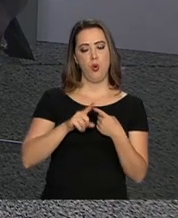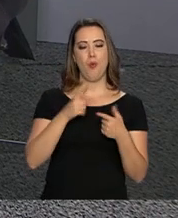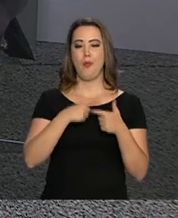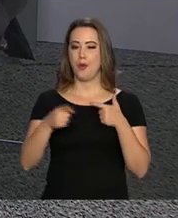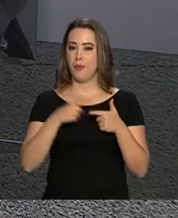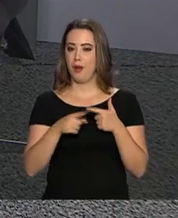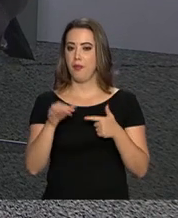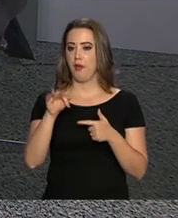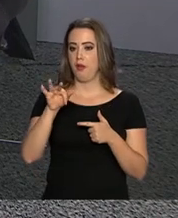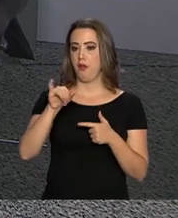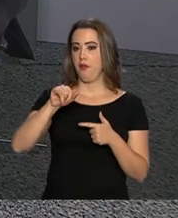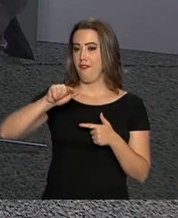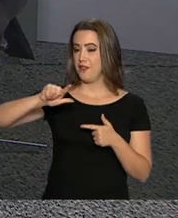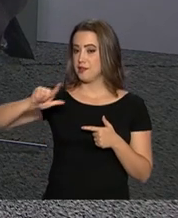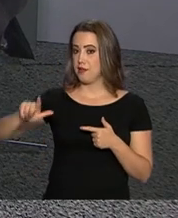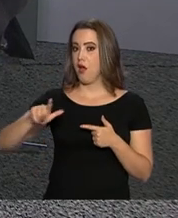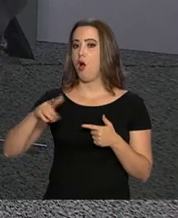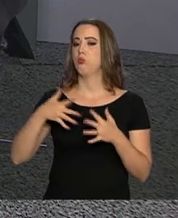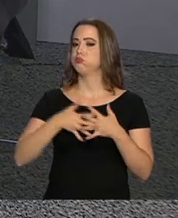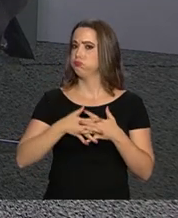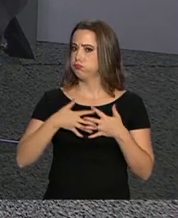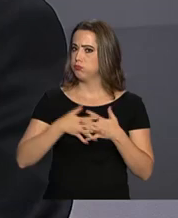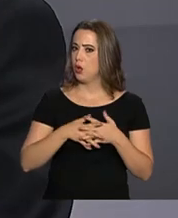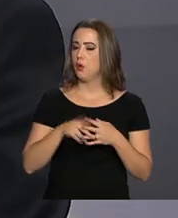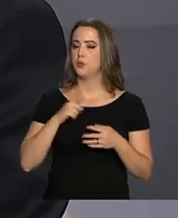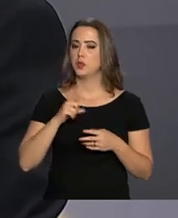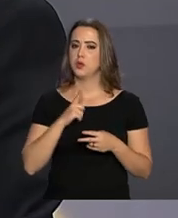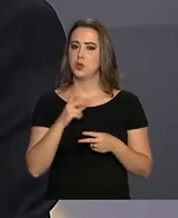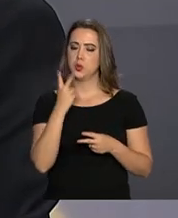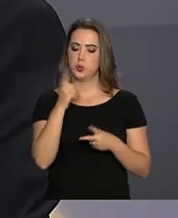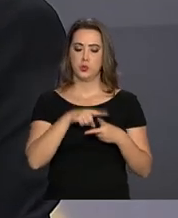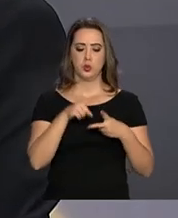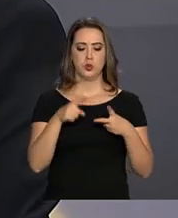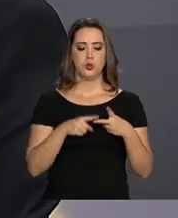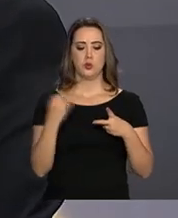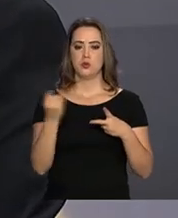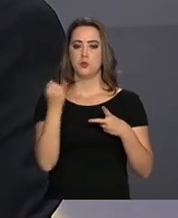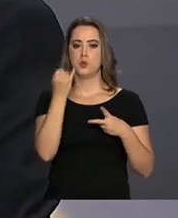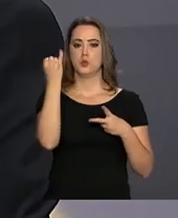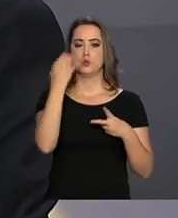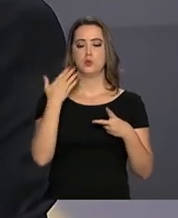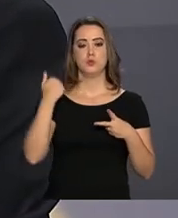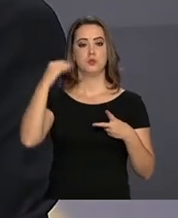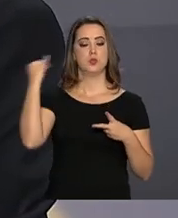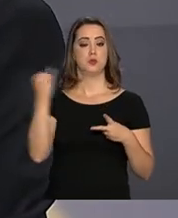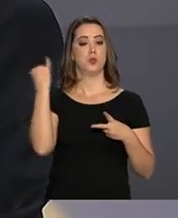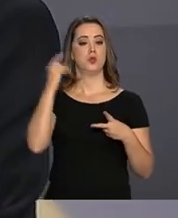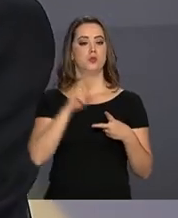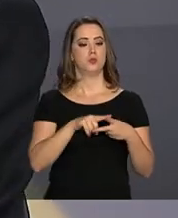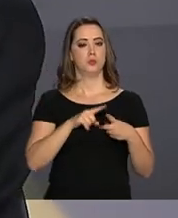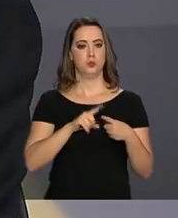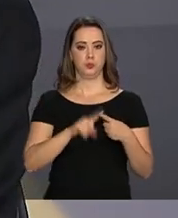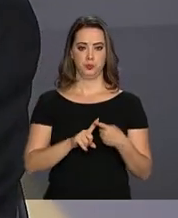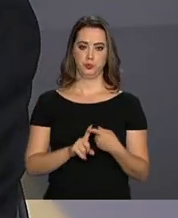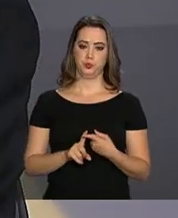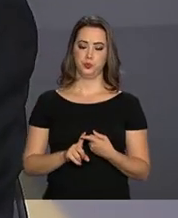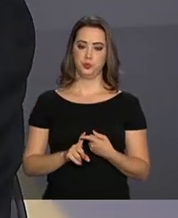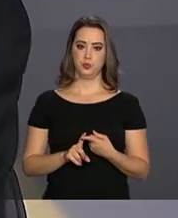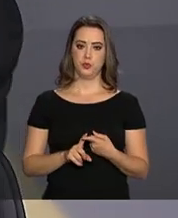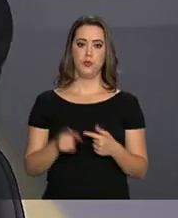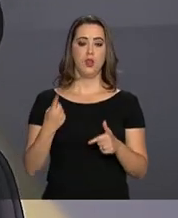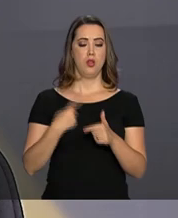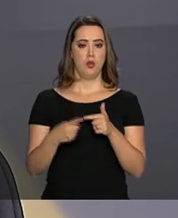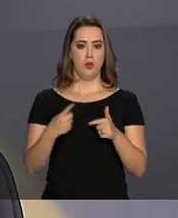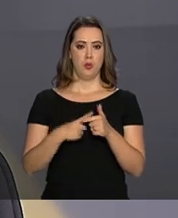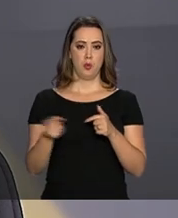complexo que tem, a meu ver, duas dimensões são as mais importantes. Uma é o problema